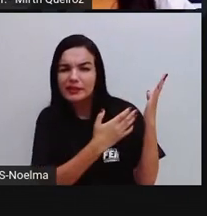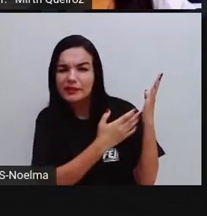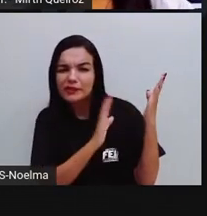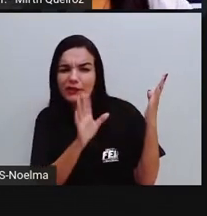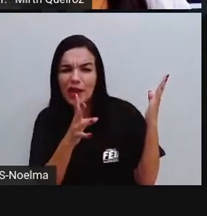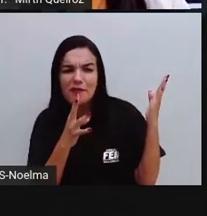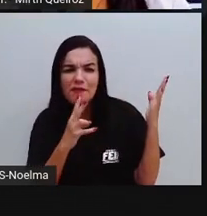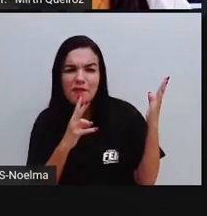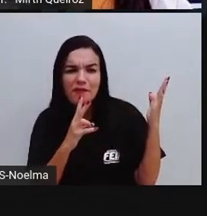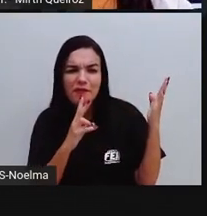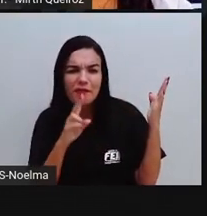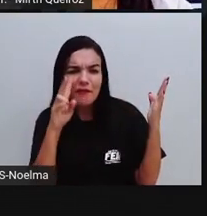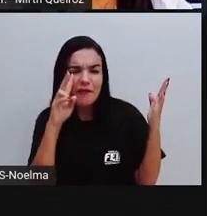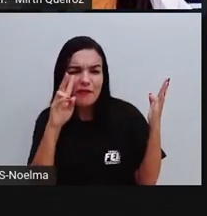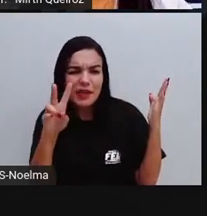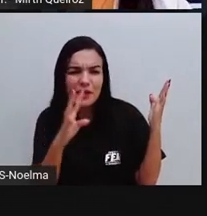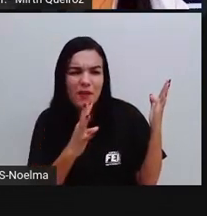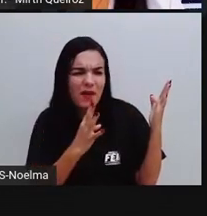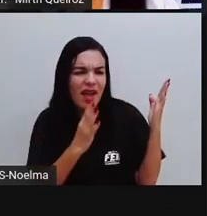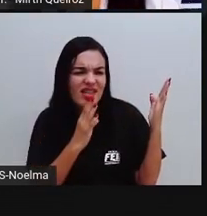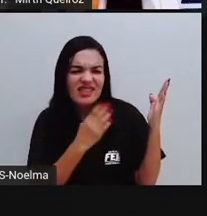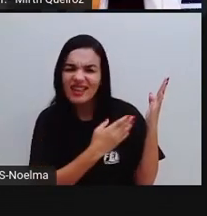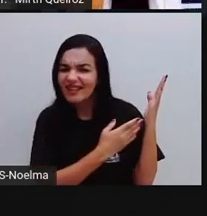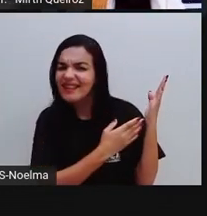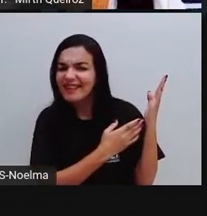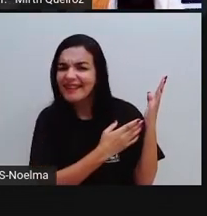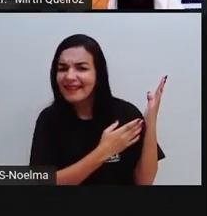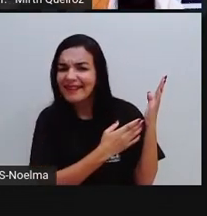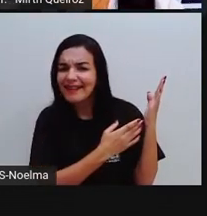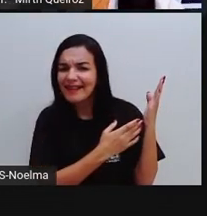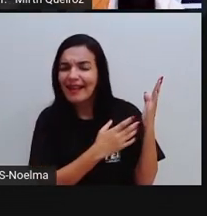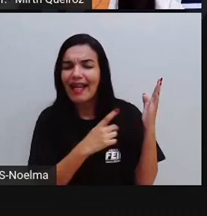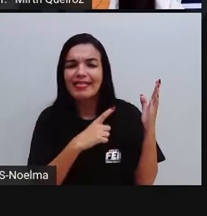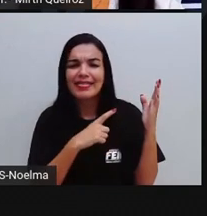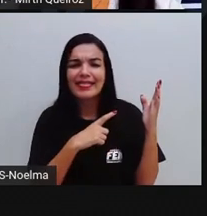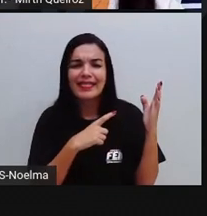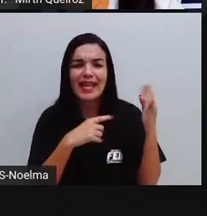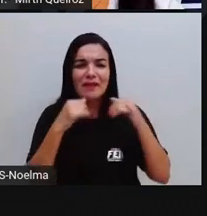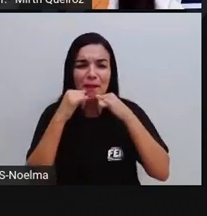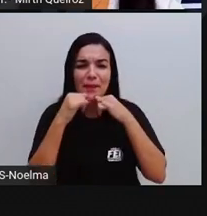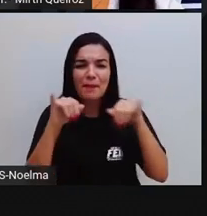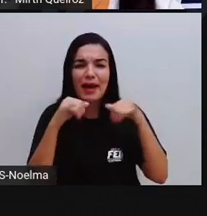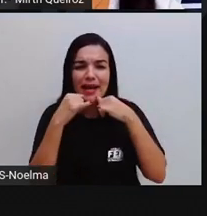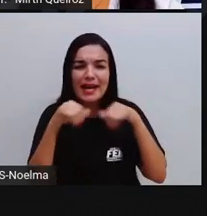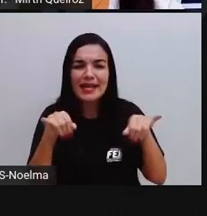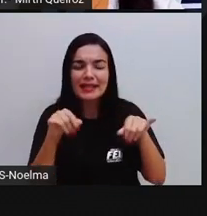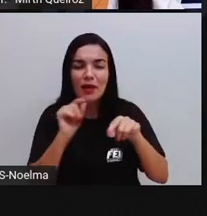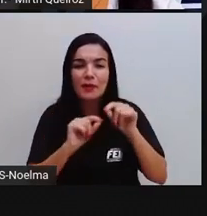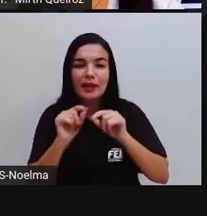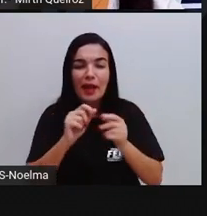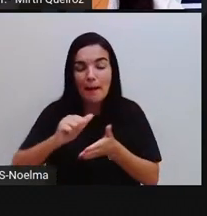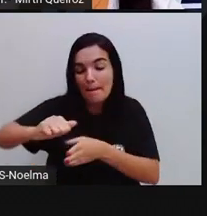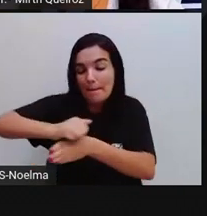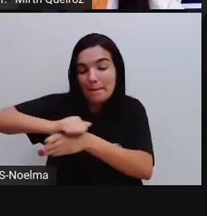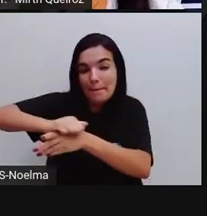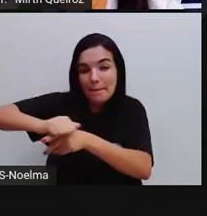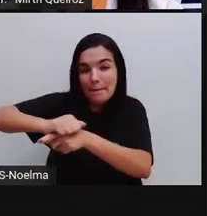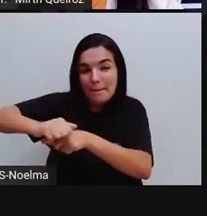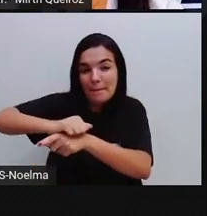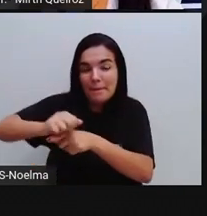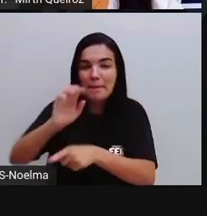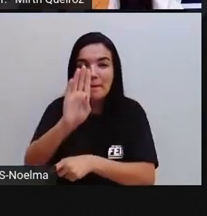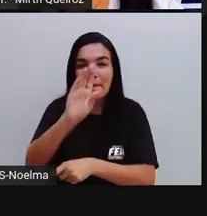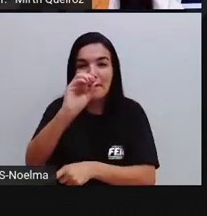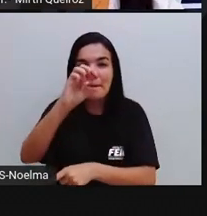né? A gente tem aqui na primeira imagem uma propaganda aí do Bombril, né? Da marca